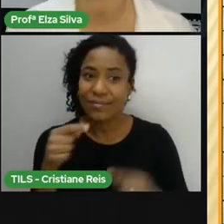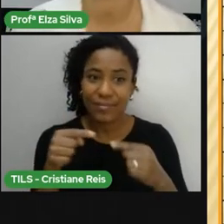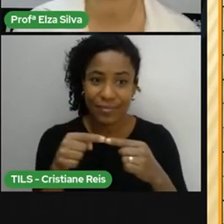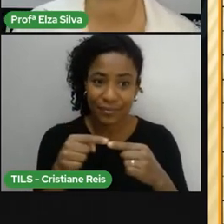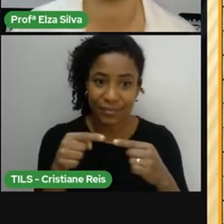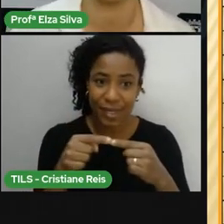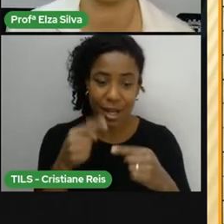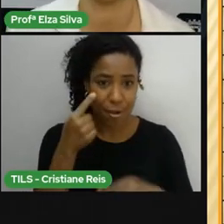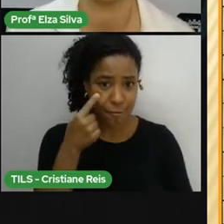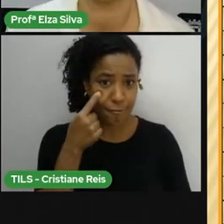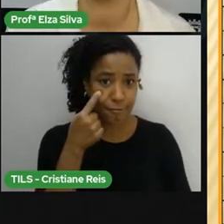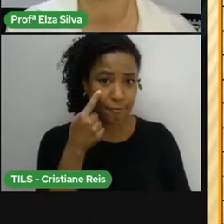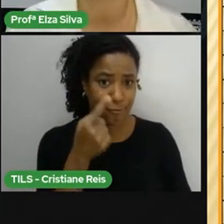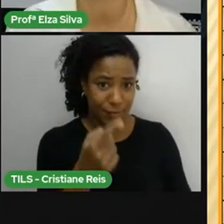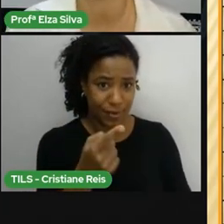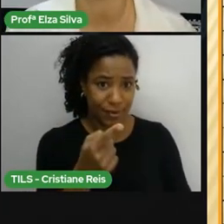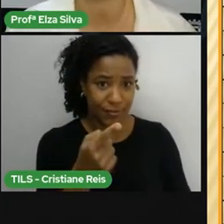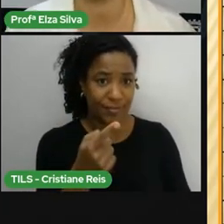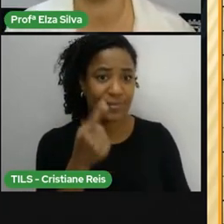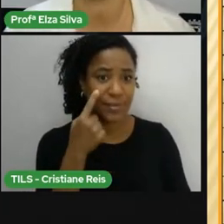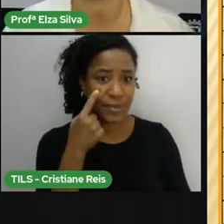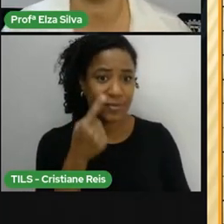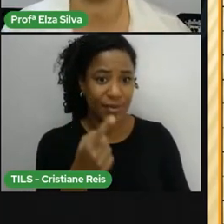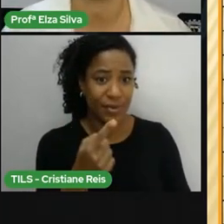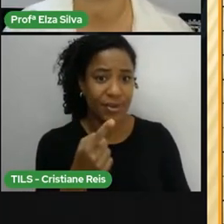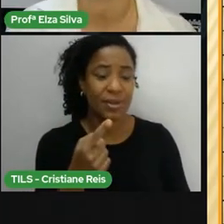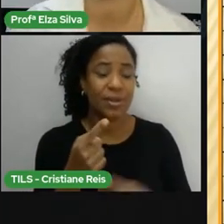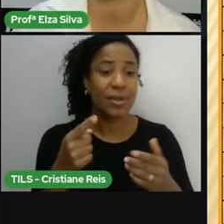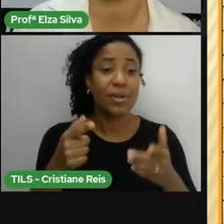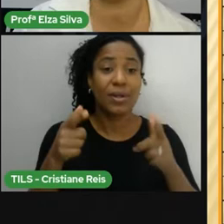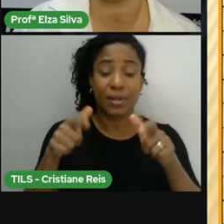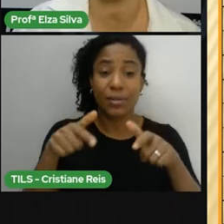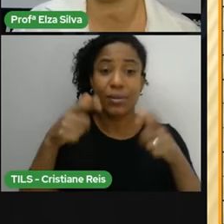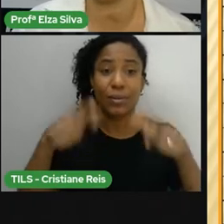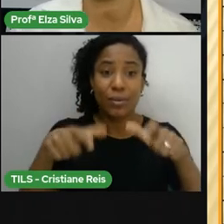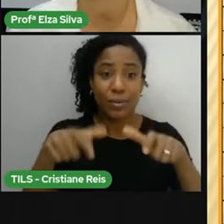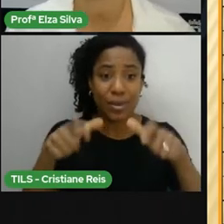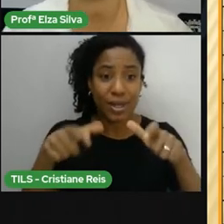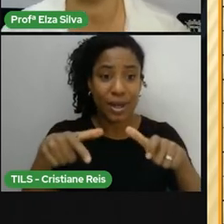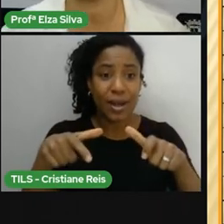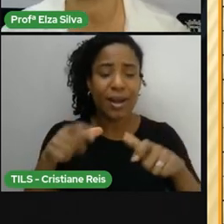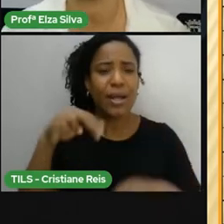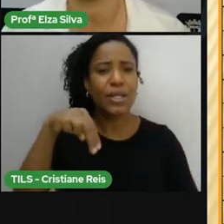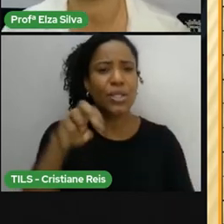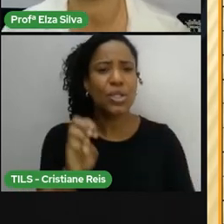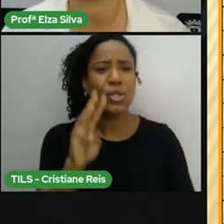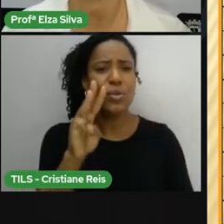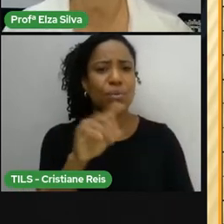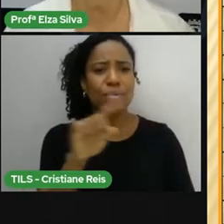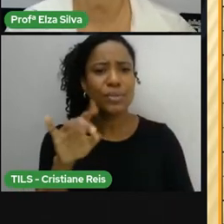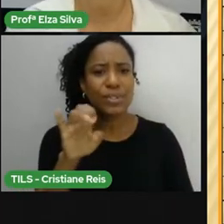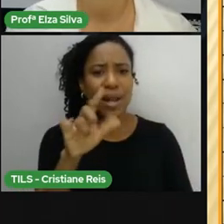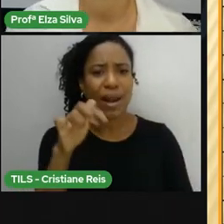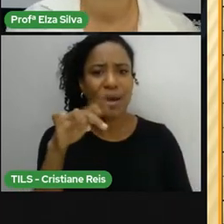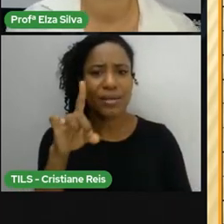tradução correspondente Então dizemos que Quem nasce na Nova Zelândia É da Nova Zelândia